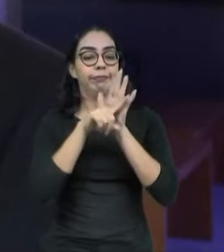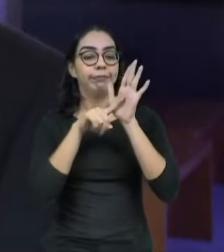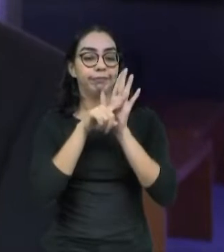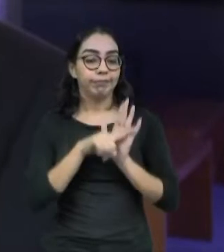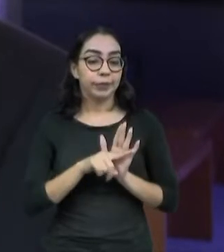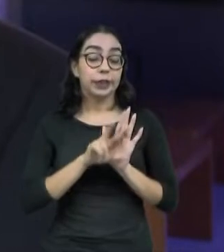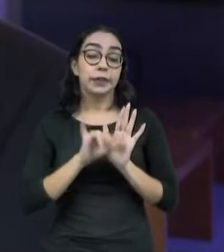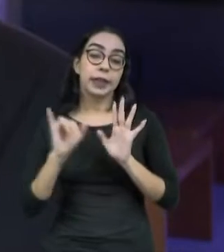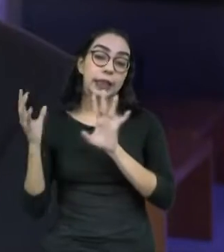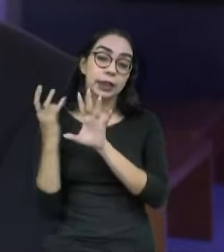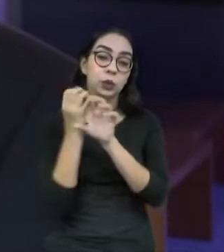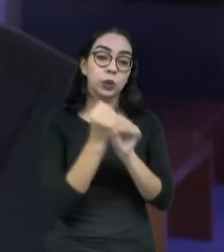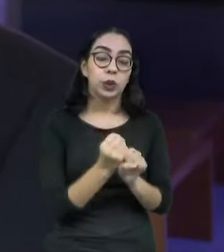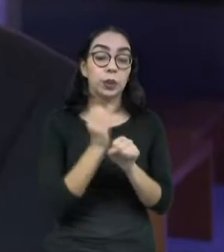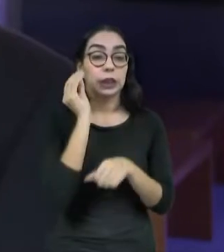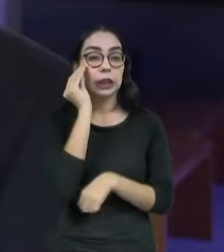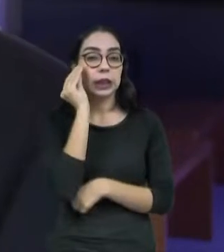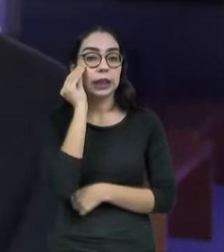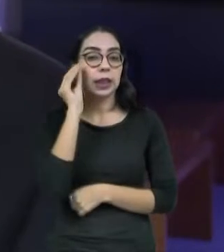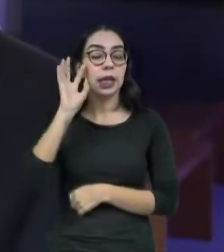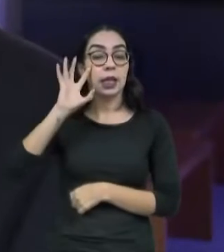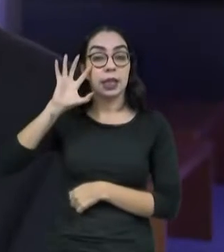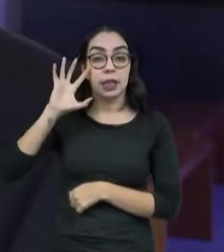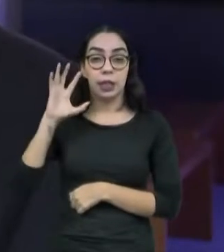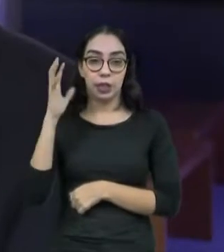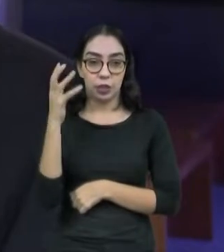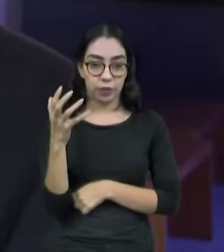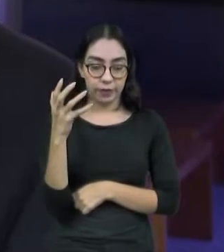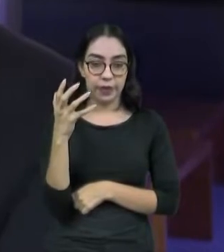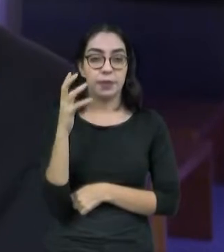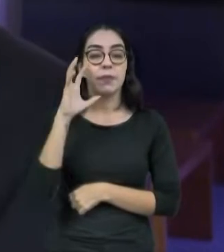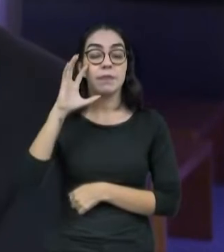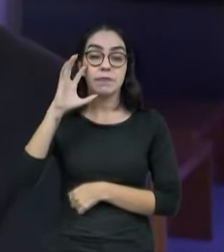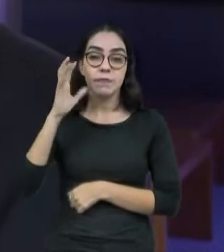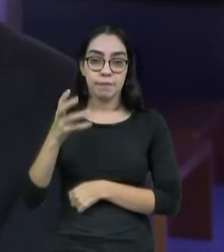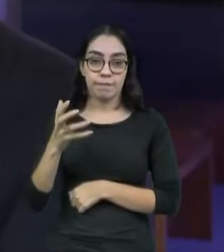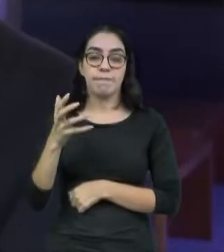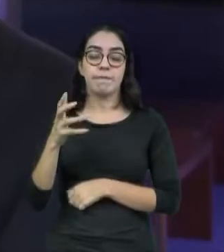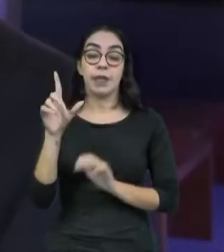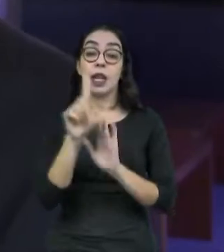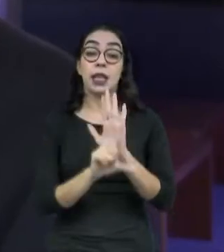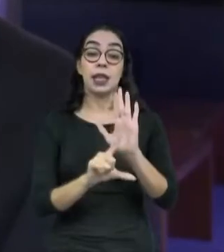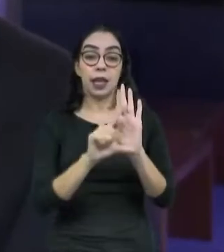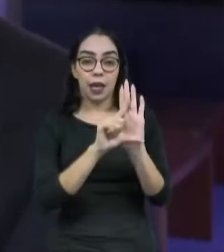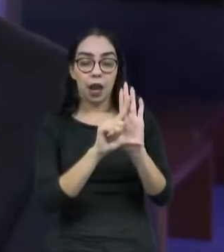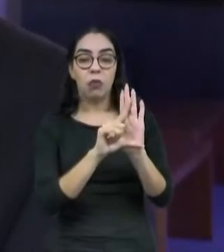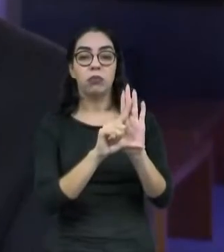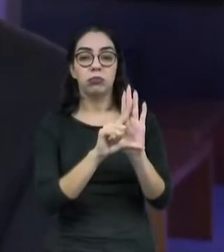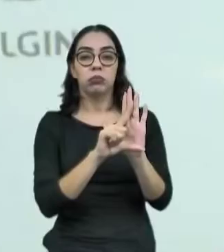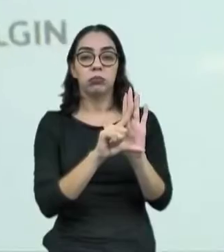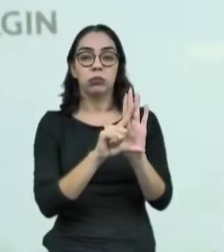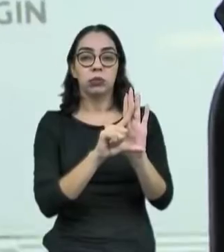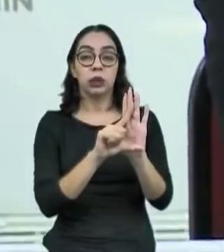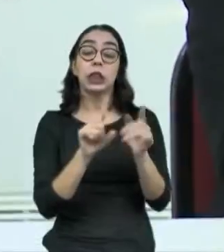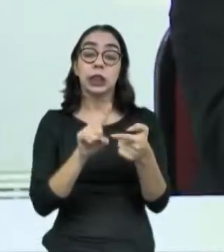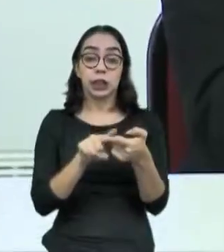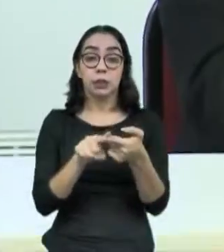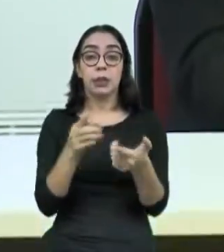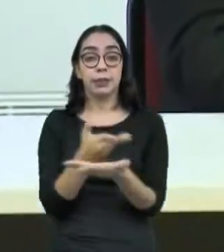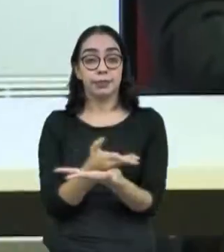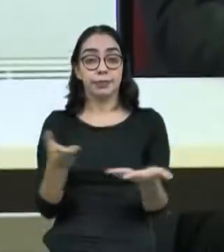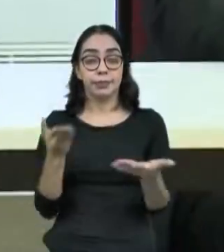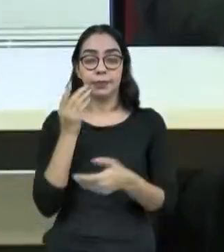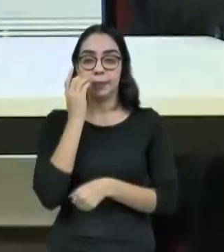tentar buscar uma solução. Uma solução que atenda ao diafazão legal e que atenda também aos assuntos sociais. A